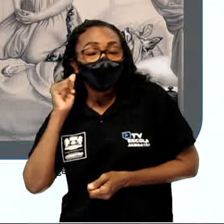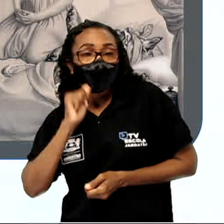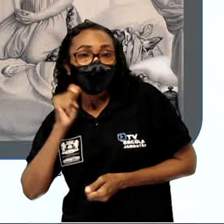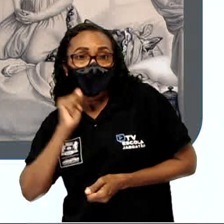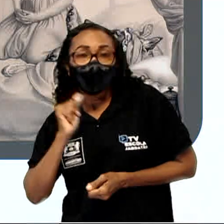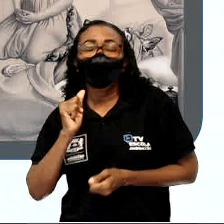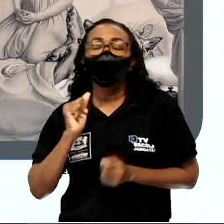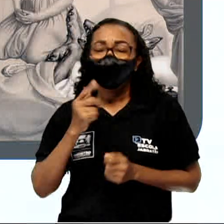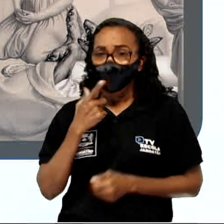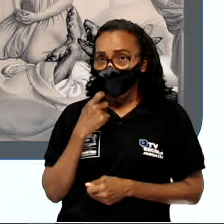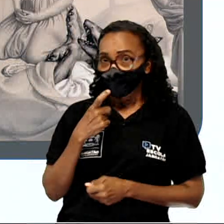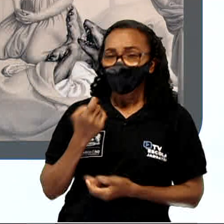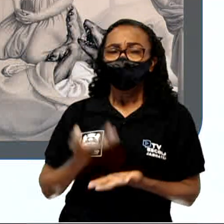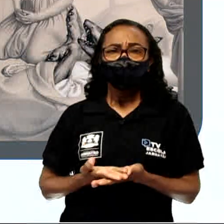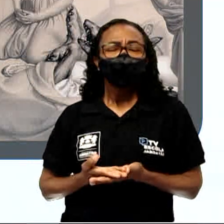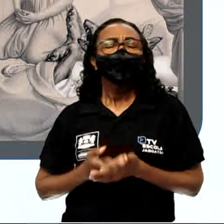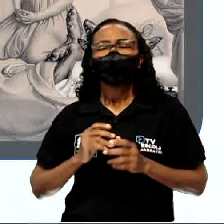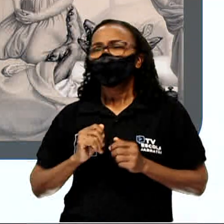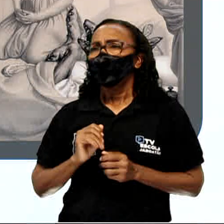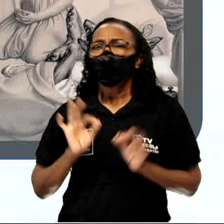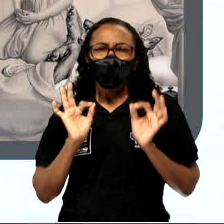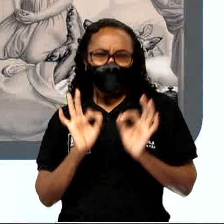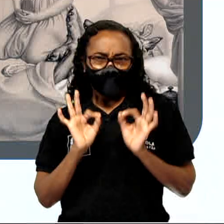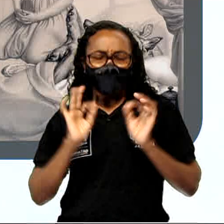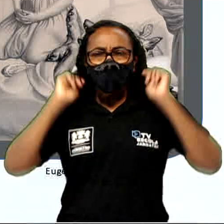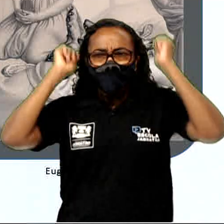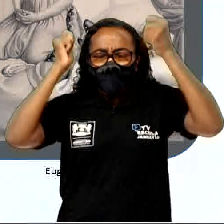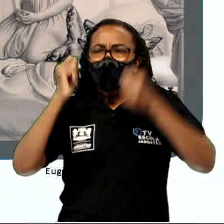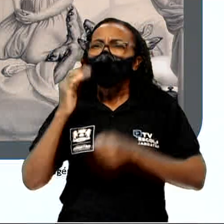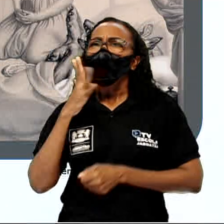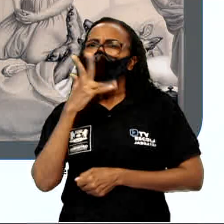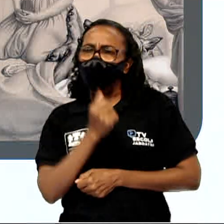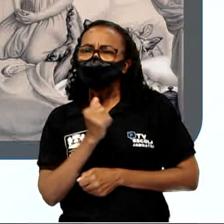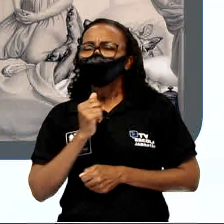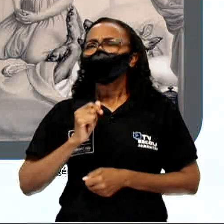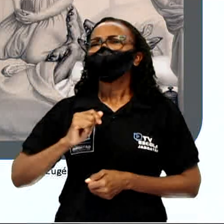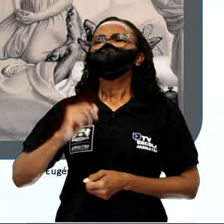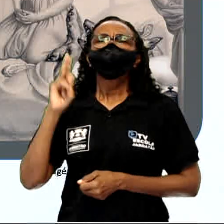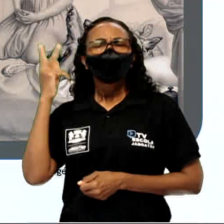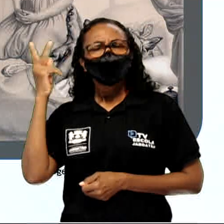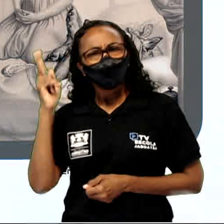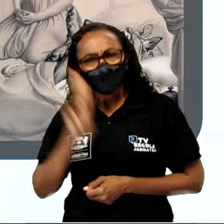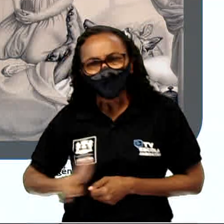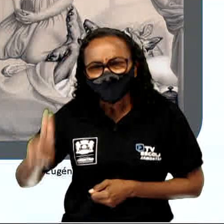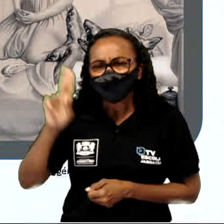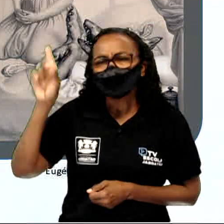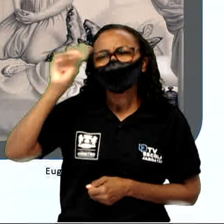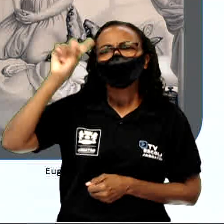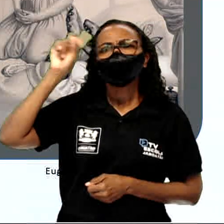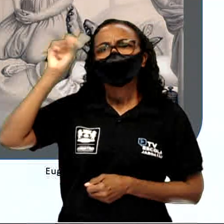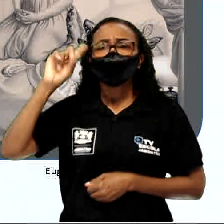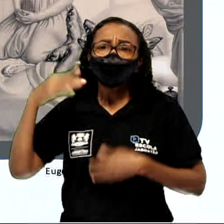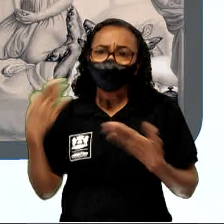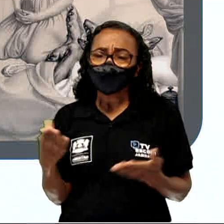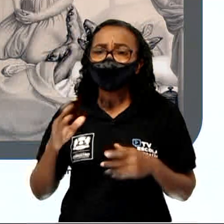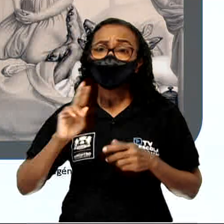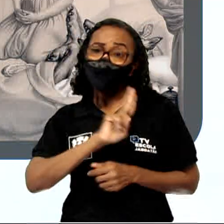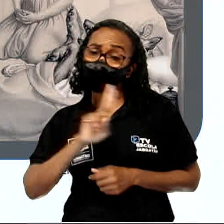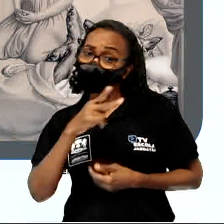bem que a menina queria usá-lo o tempo todo. E por isso, passou a ser chamada Chapeuzinho Vermelho.